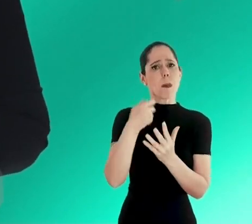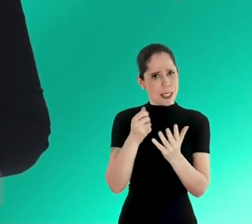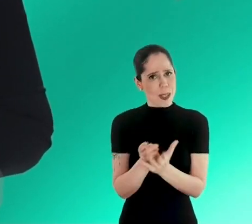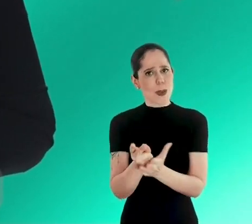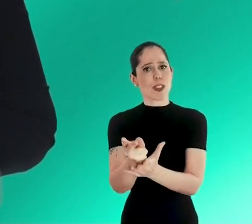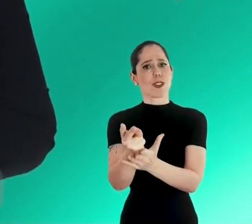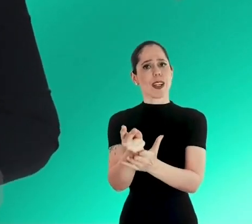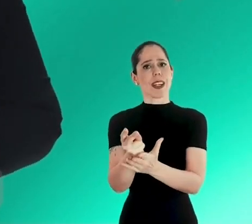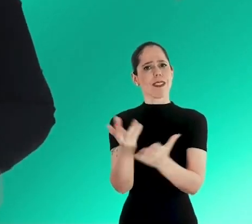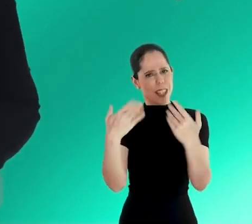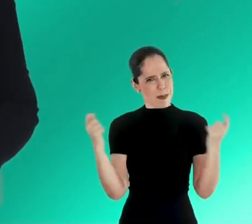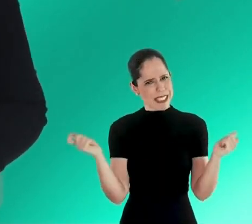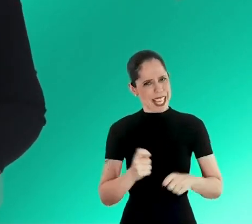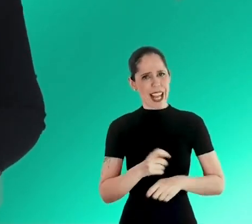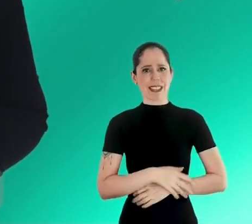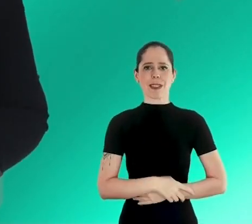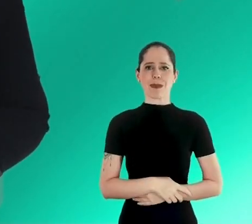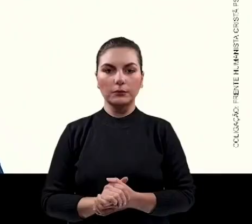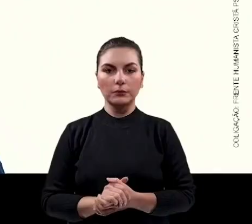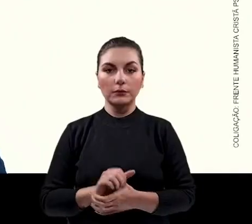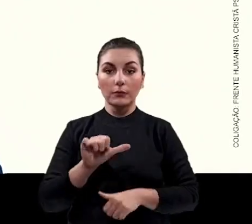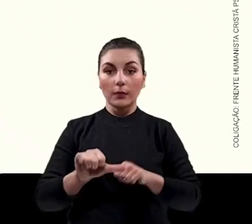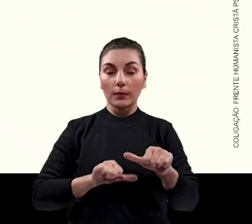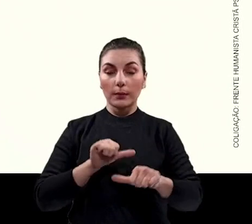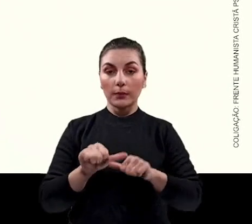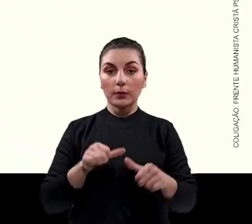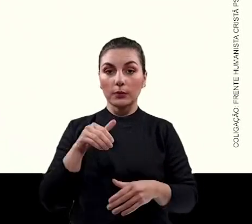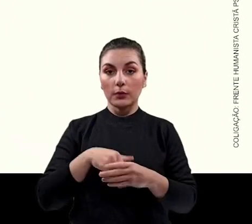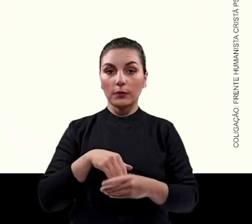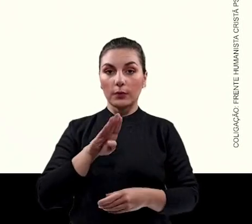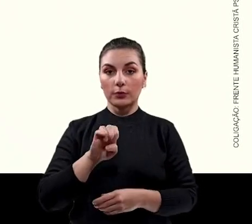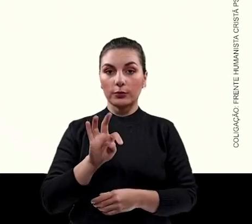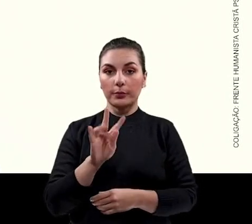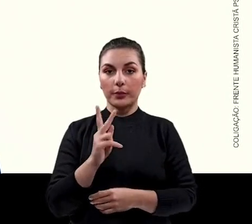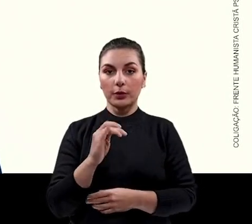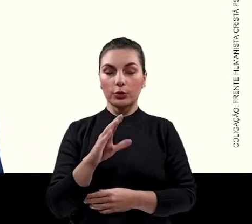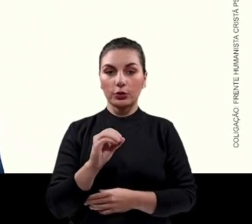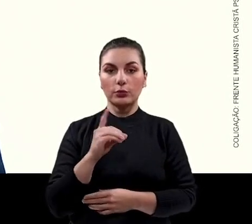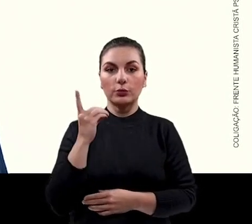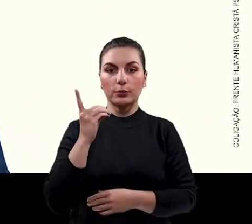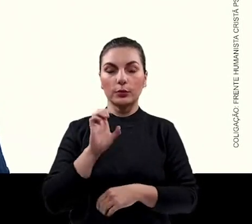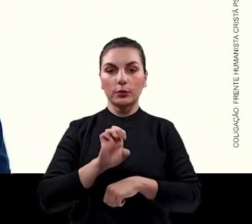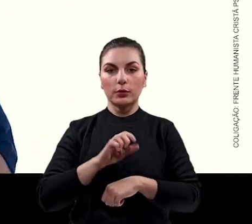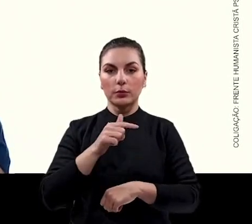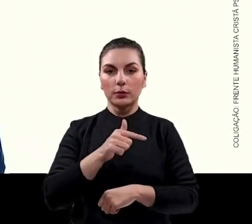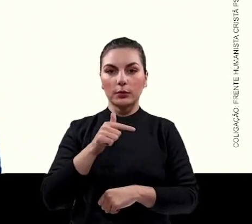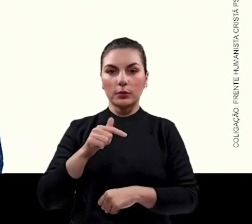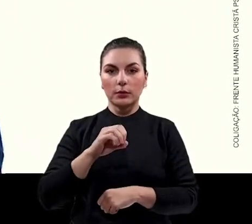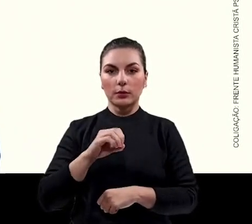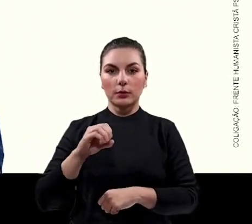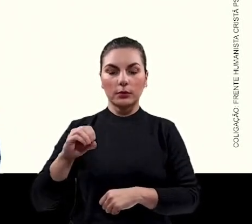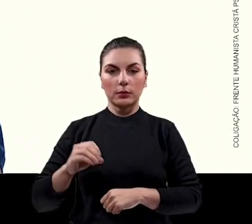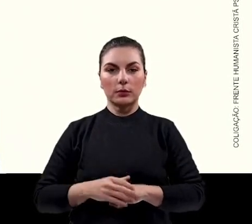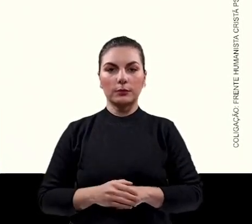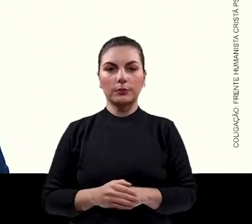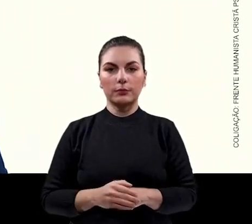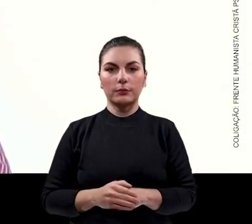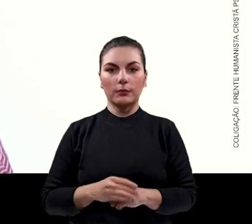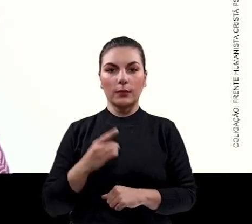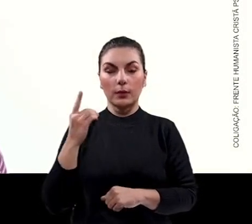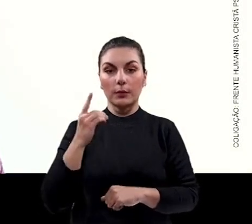os privilégios precisa continuar. Bora que dá. Pela renovação, vote Betinho, deputado estadual, 7700.